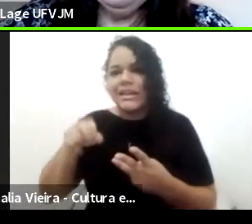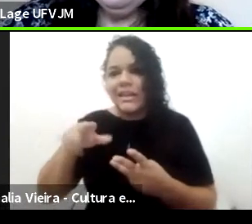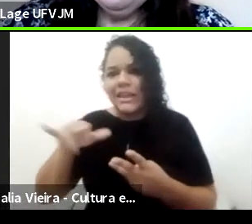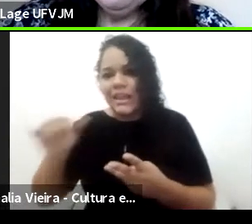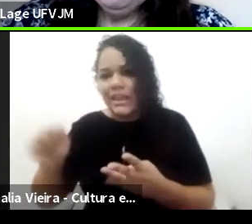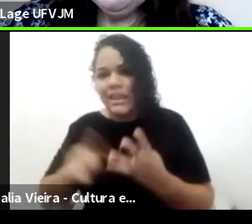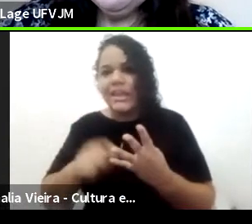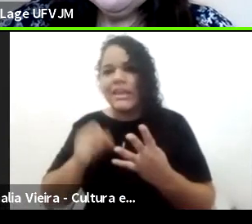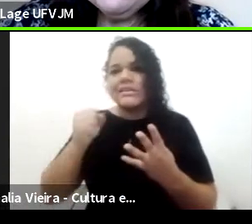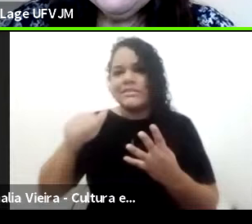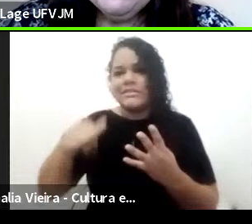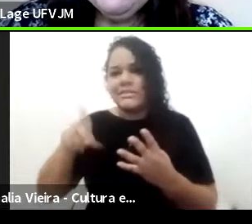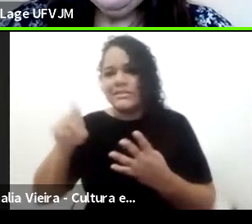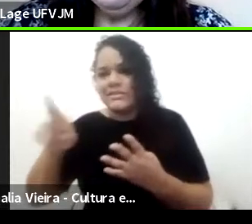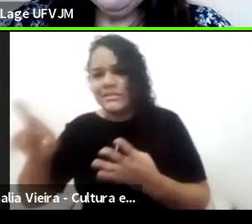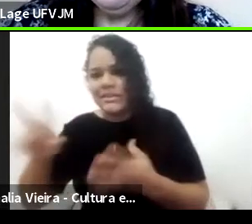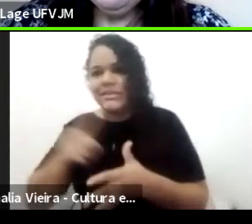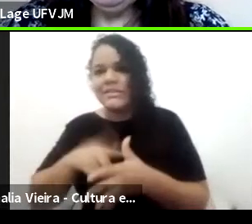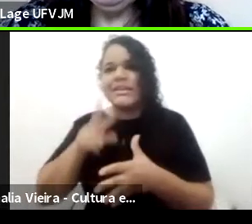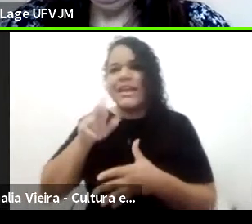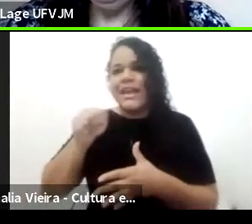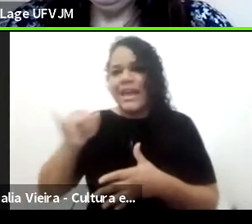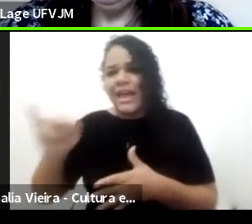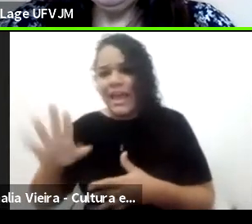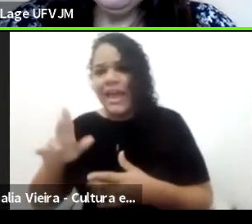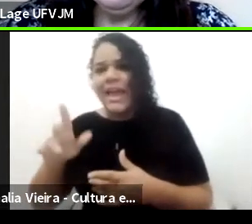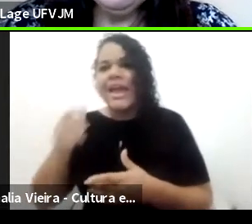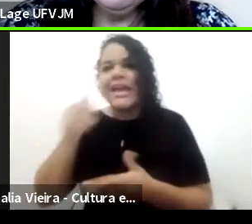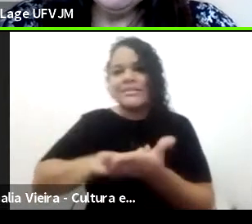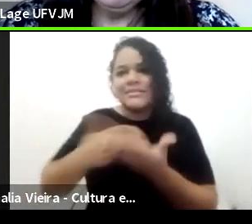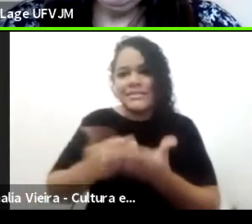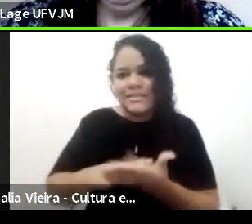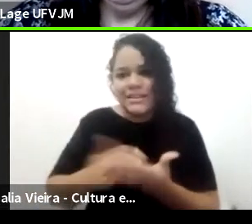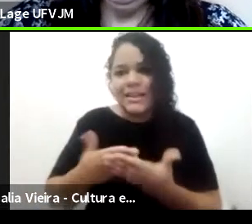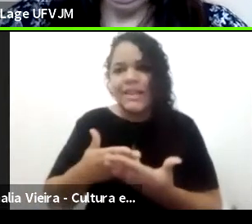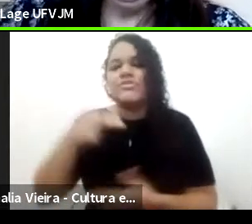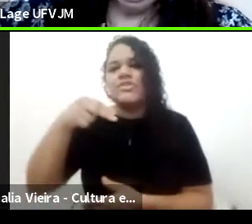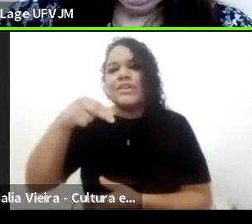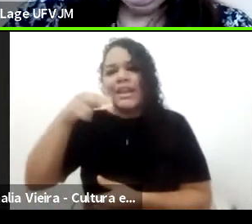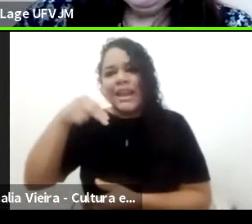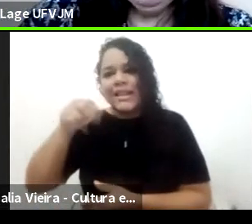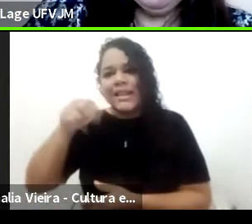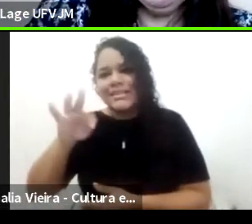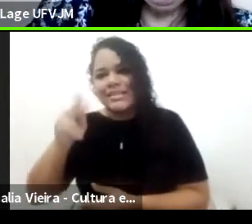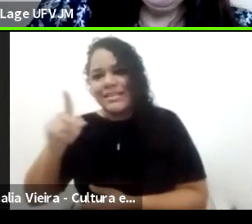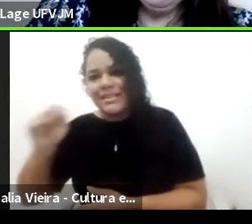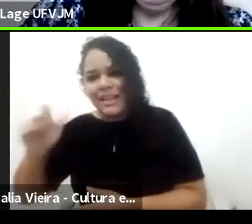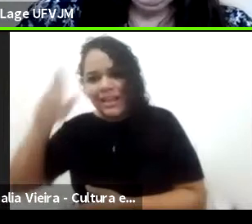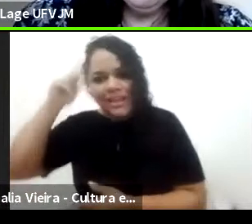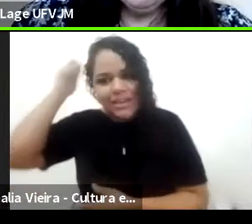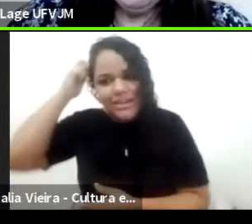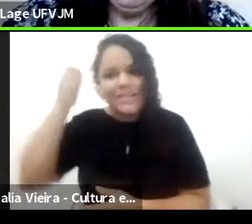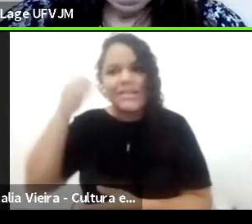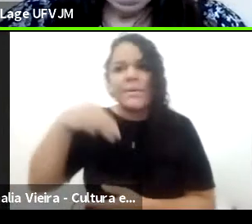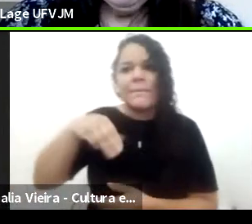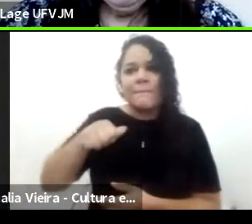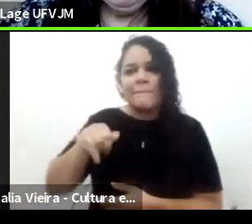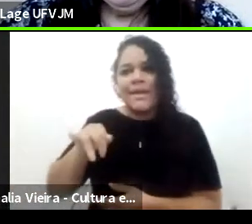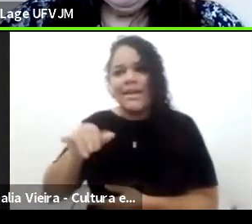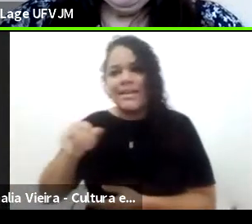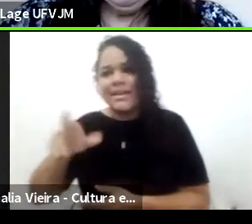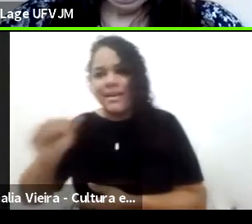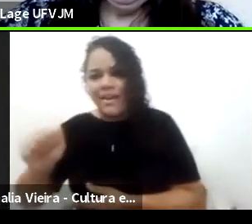e as meninas Natália, a Mayara, que estão aqui nos auxiliando nessa parte da tradução.